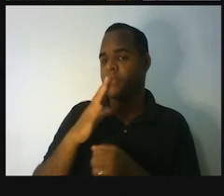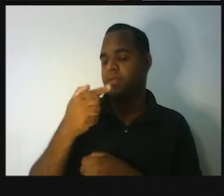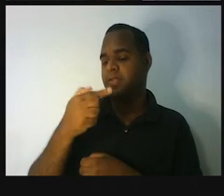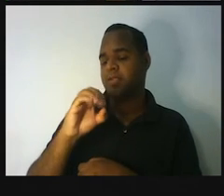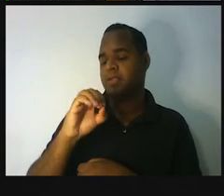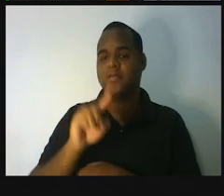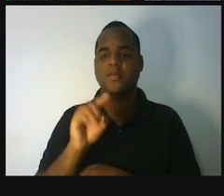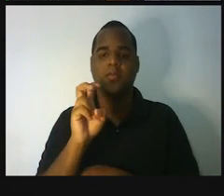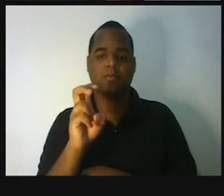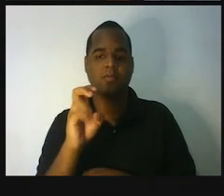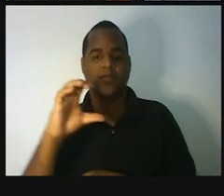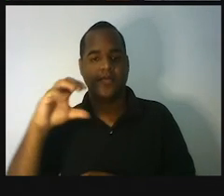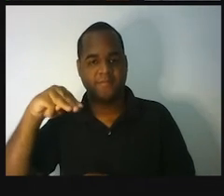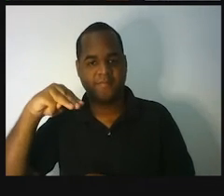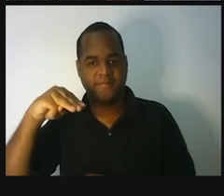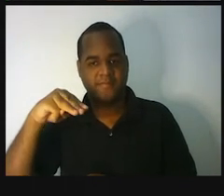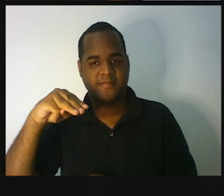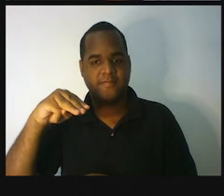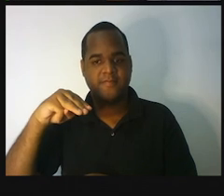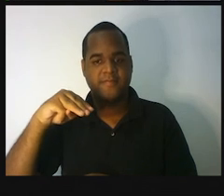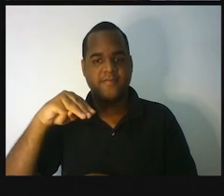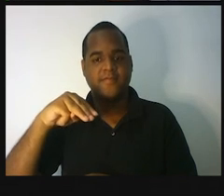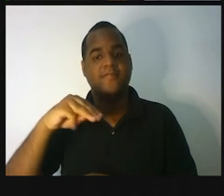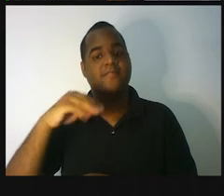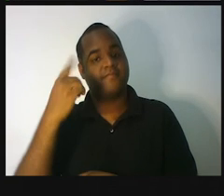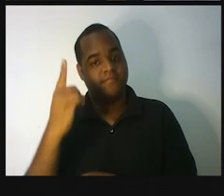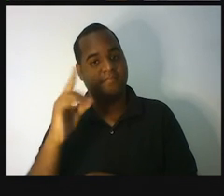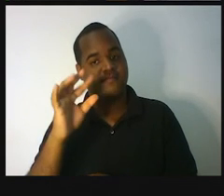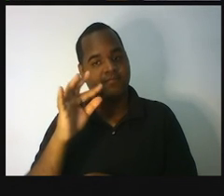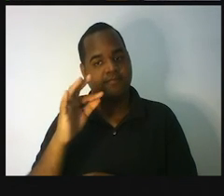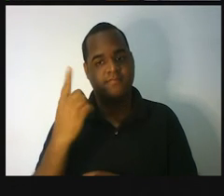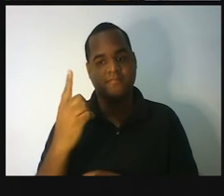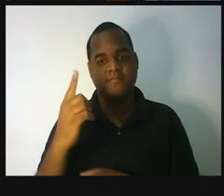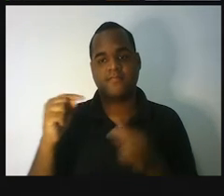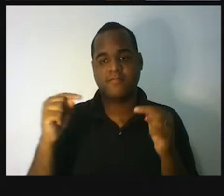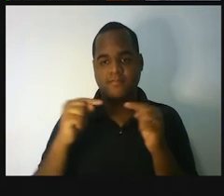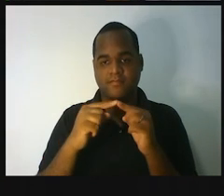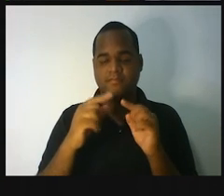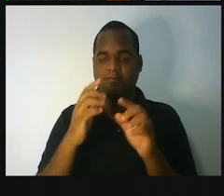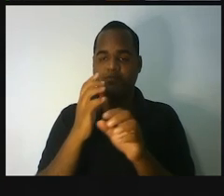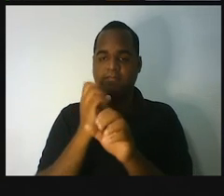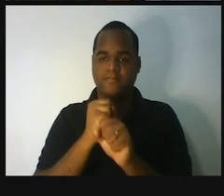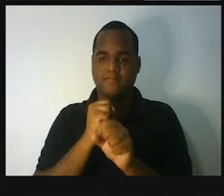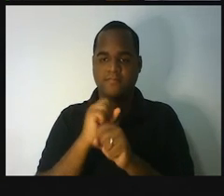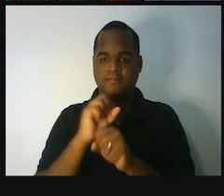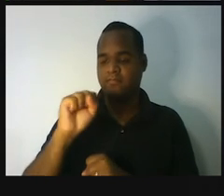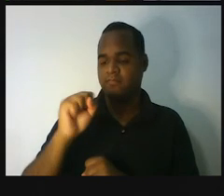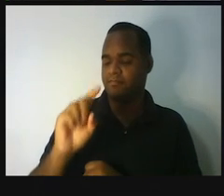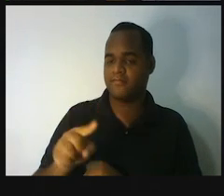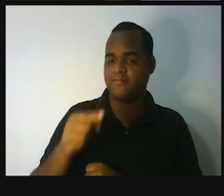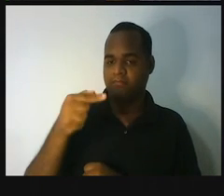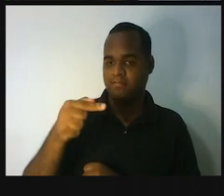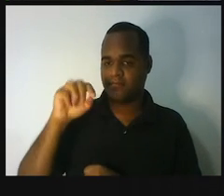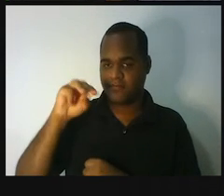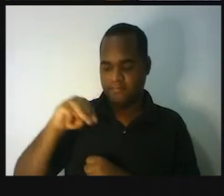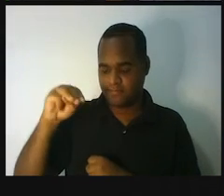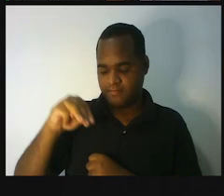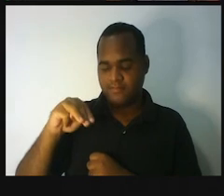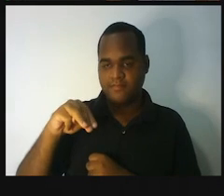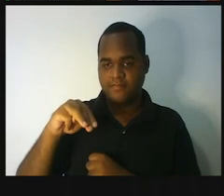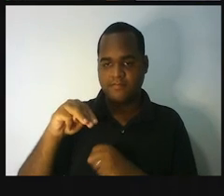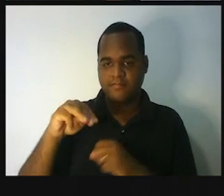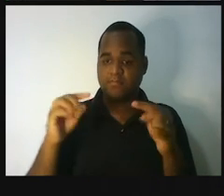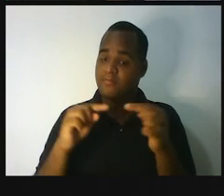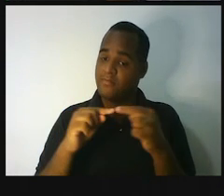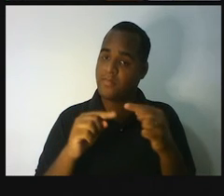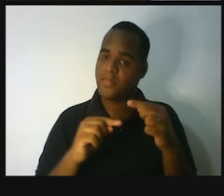,5 centímetros. E um vai ter um comprimento de 8,7 metros. Então, existem